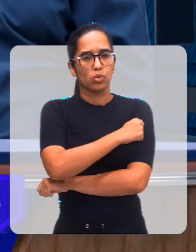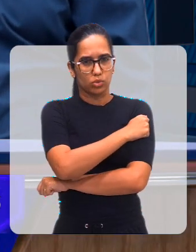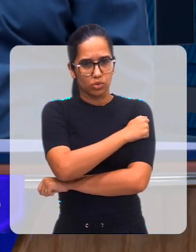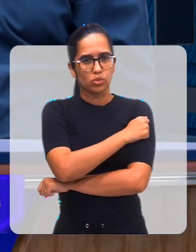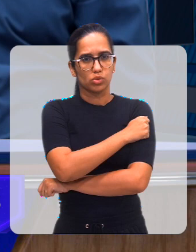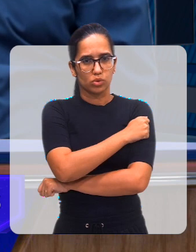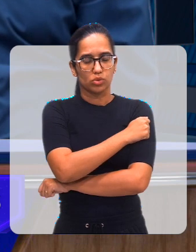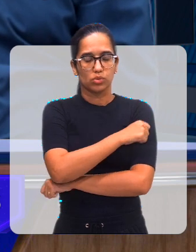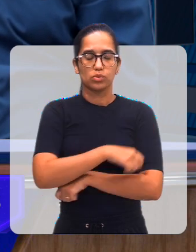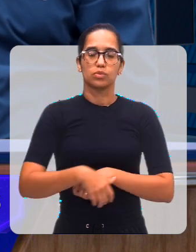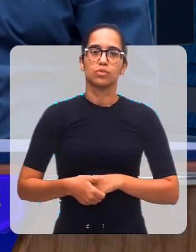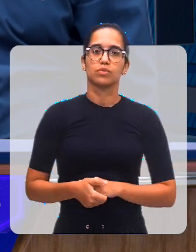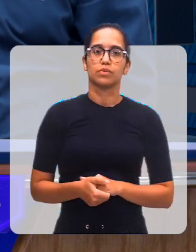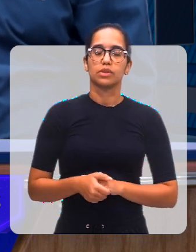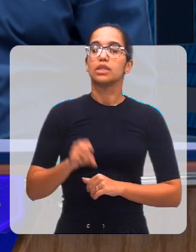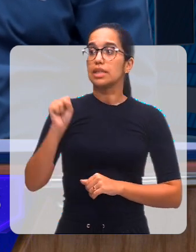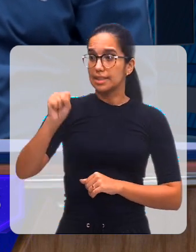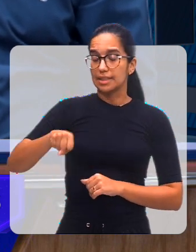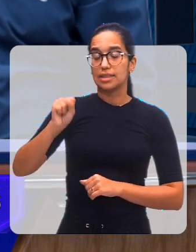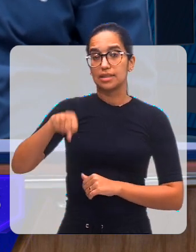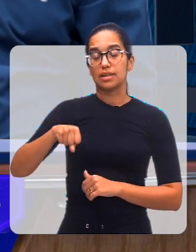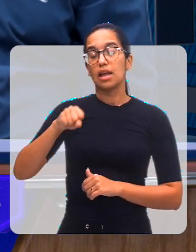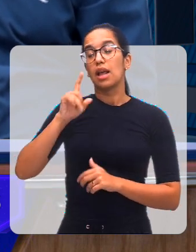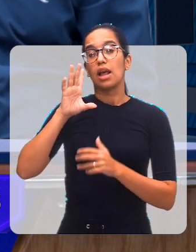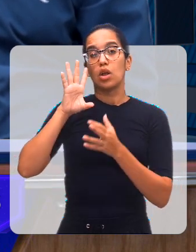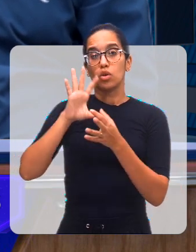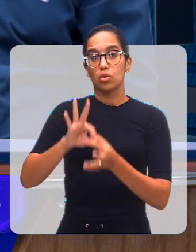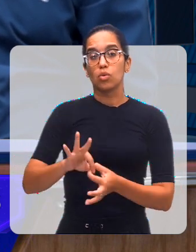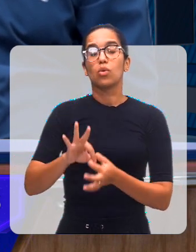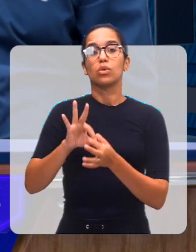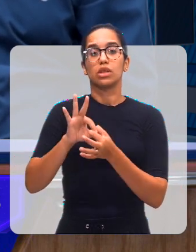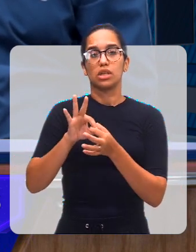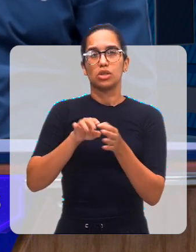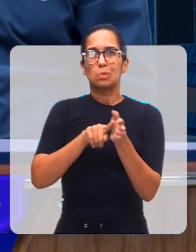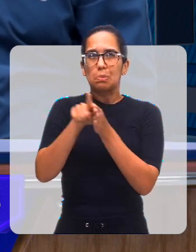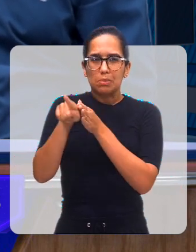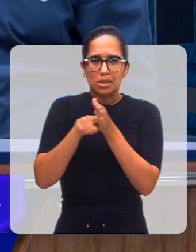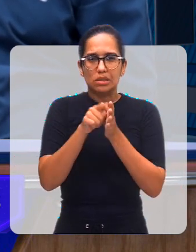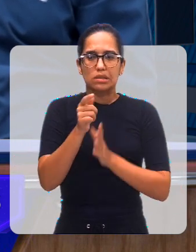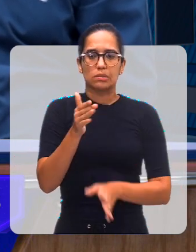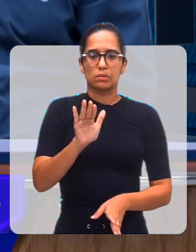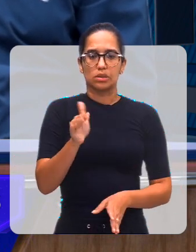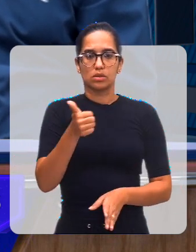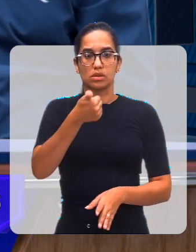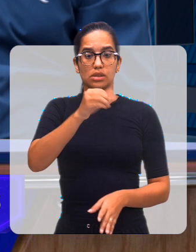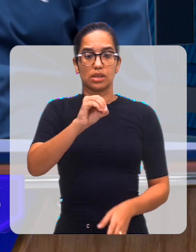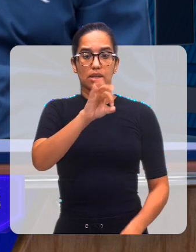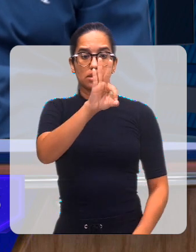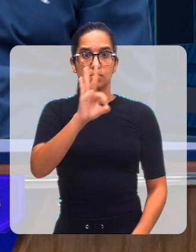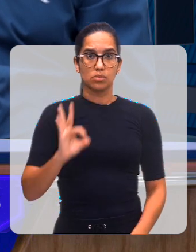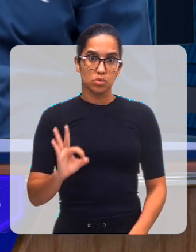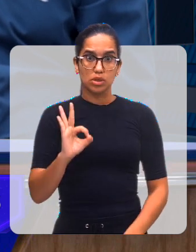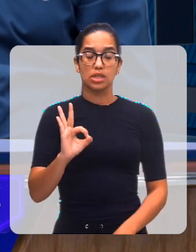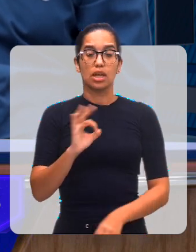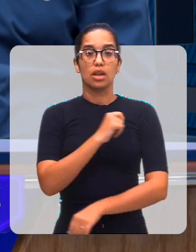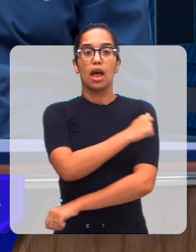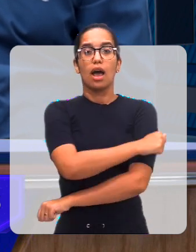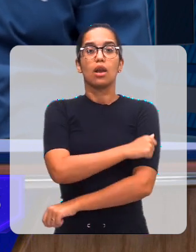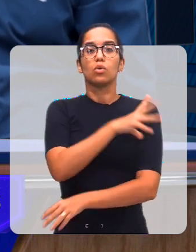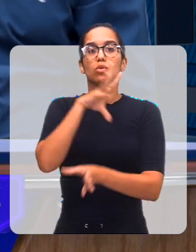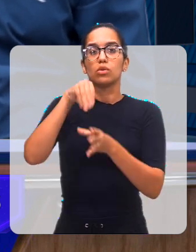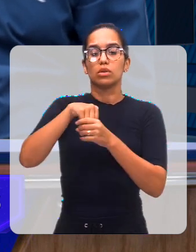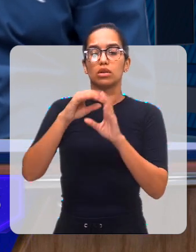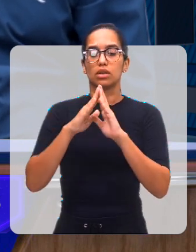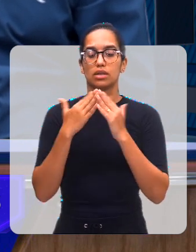alunos que apresentam esse índice? Sim. Segundo as pesquisas dos estudiosos, uma média de 10%